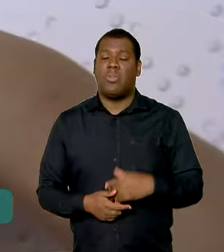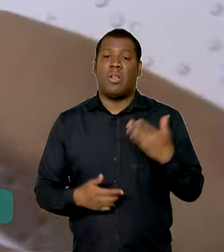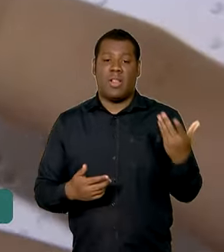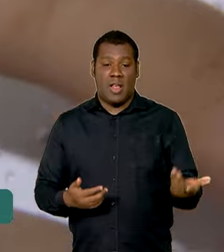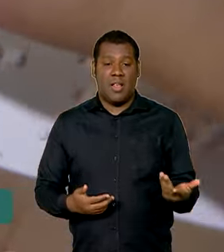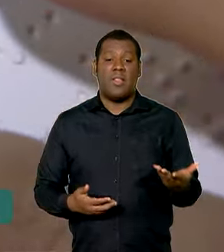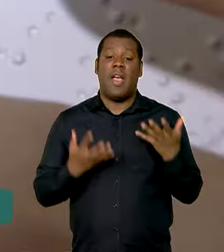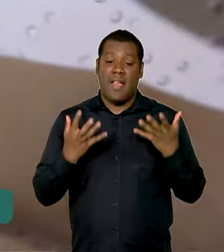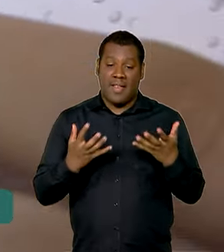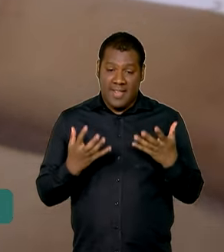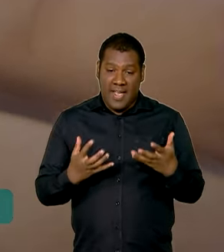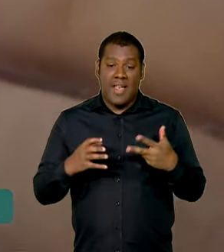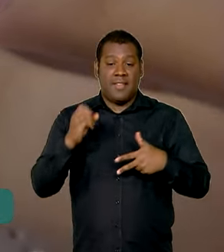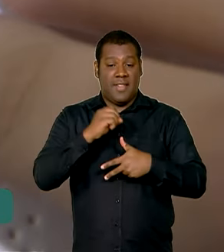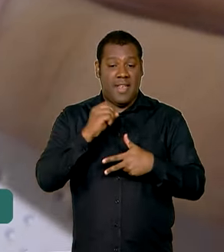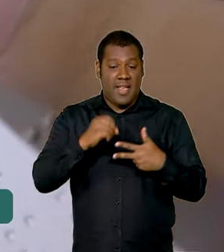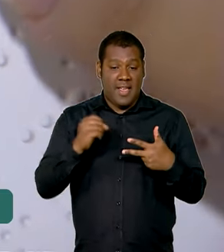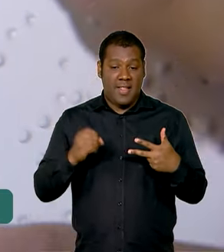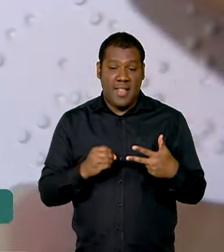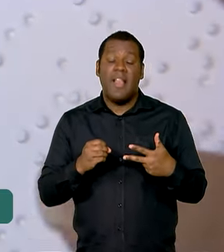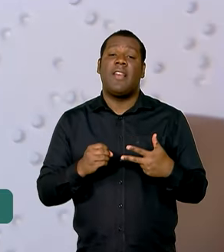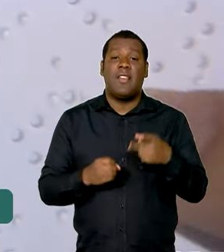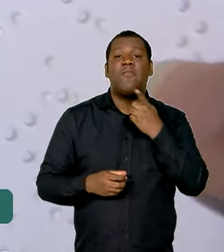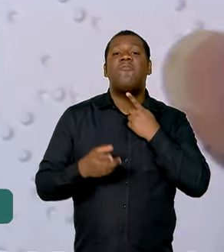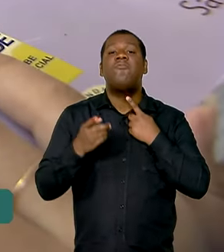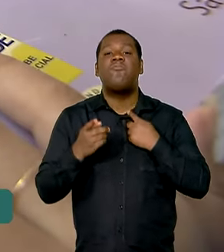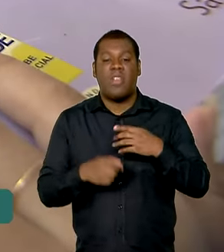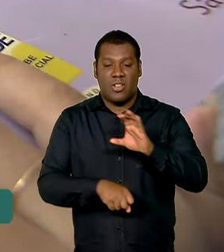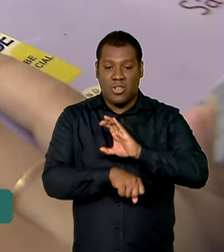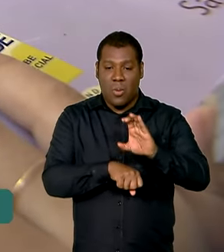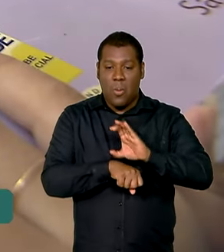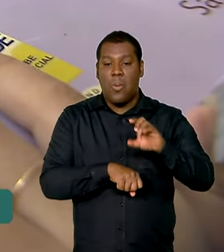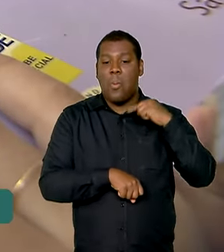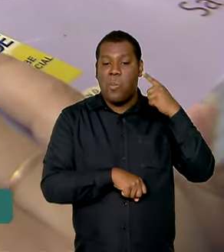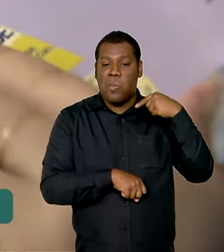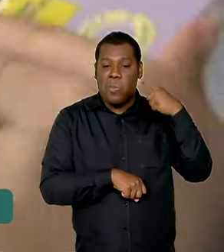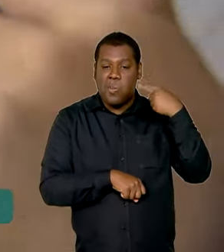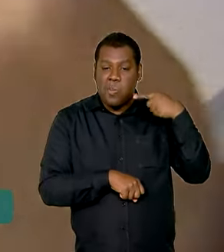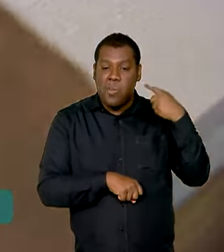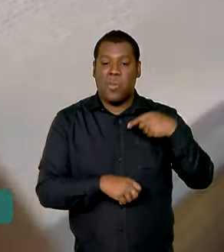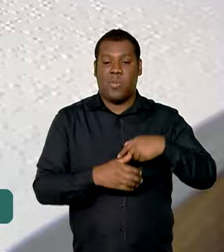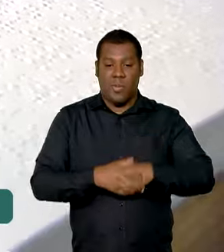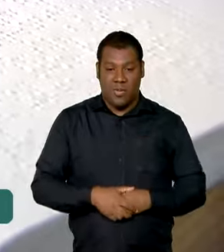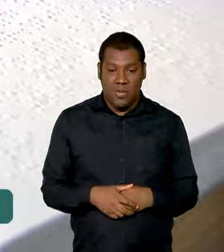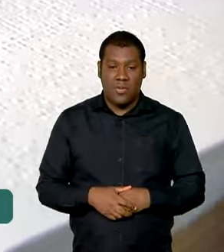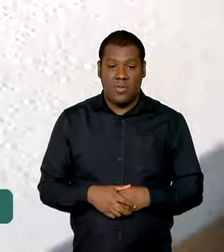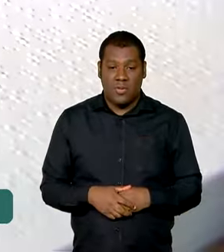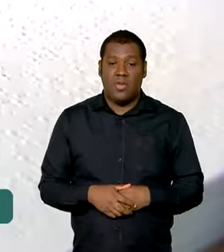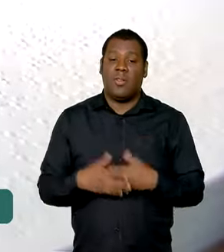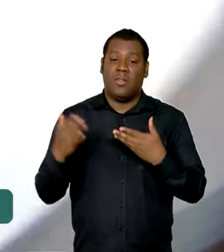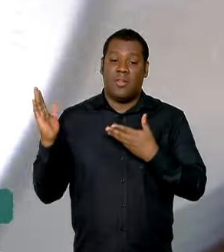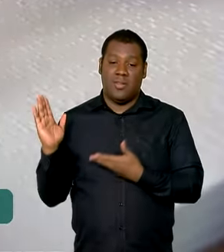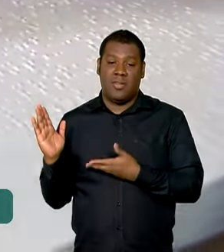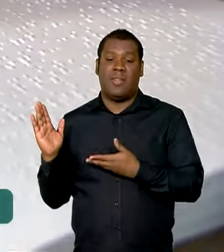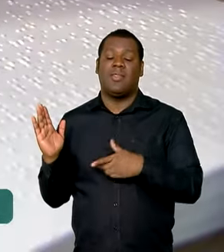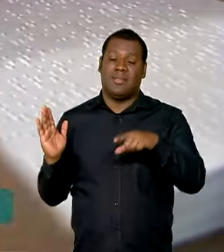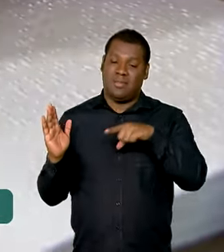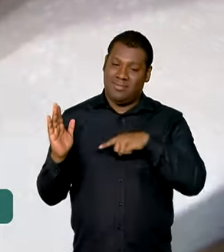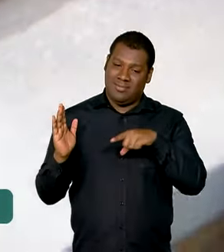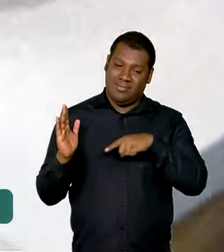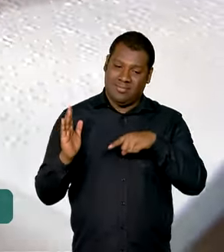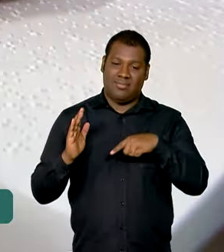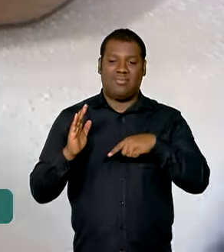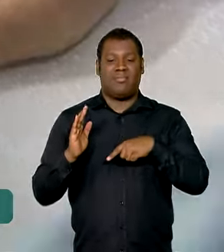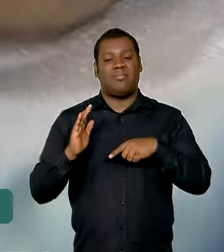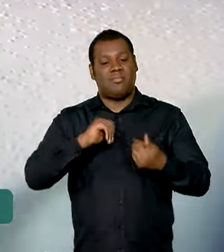Enem de olho numa vaga para o curso de Direito. Isso é possível porque ela acompanha a turma de igual